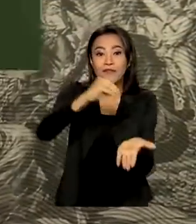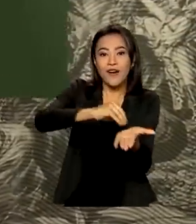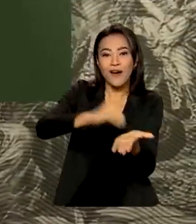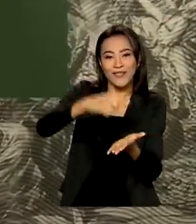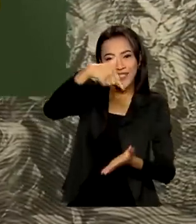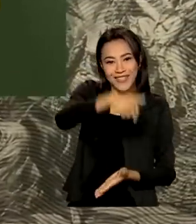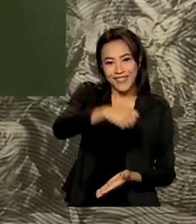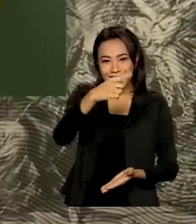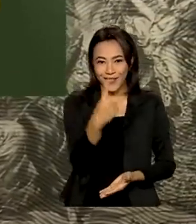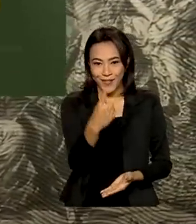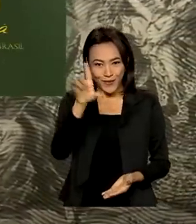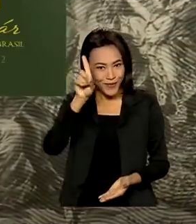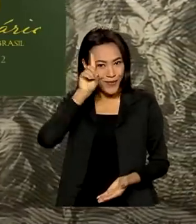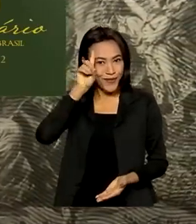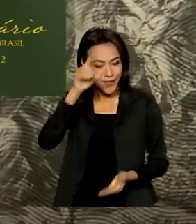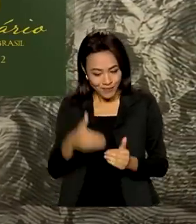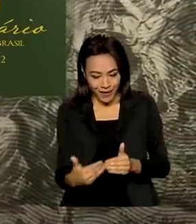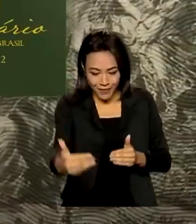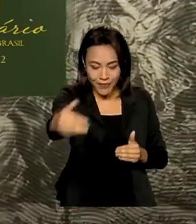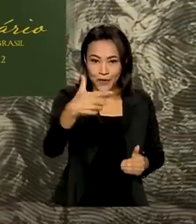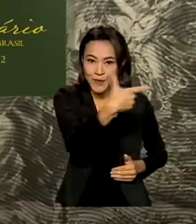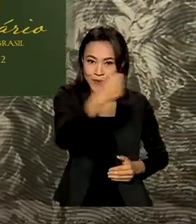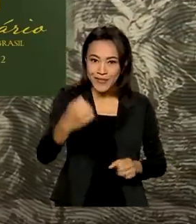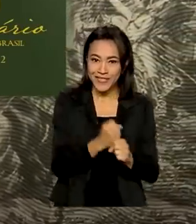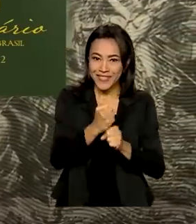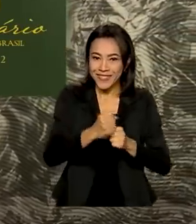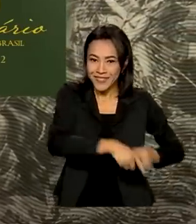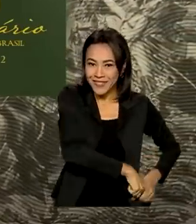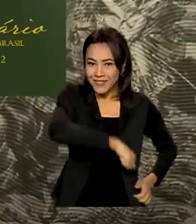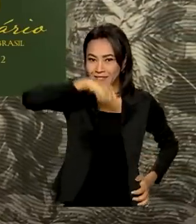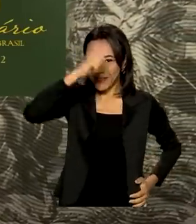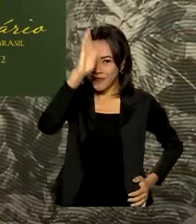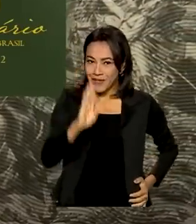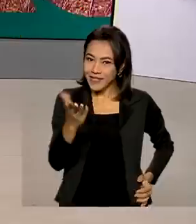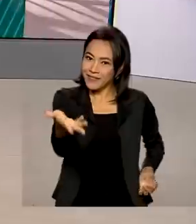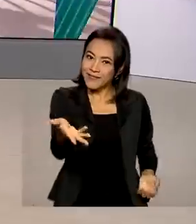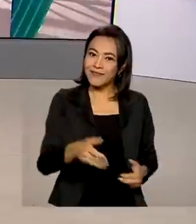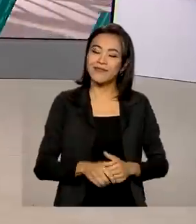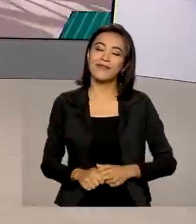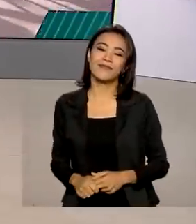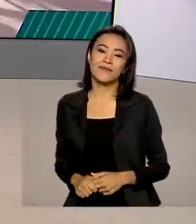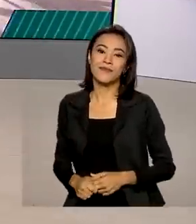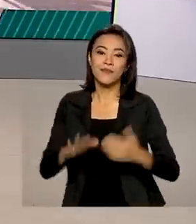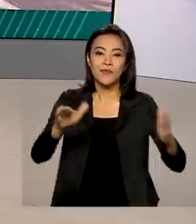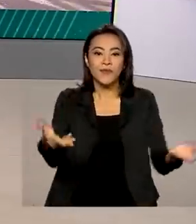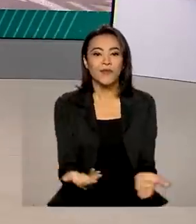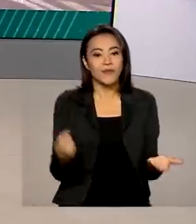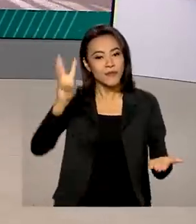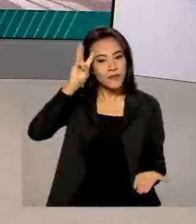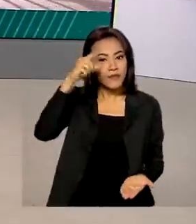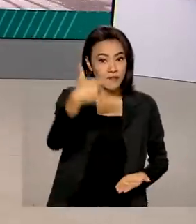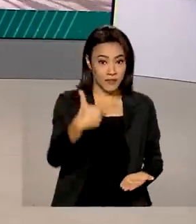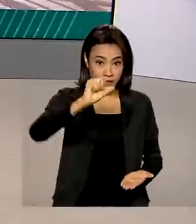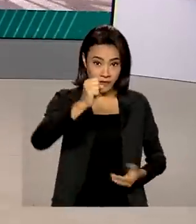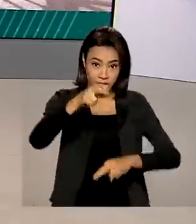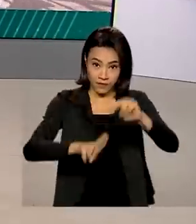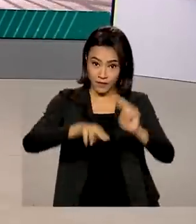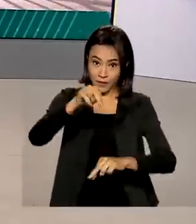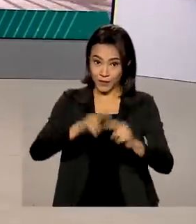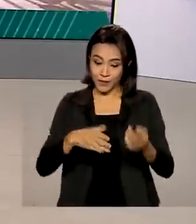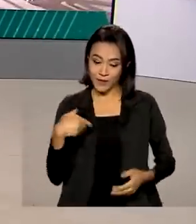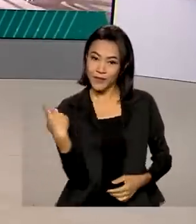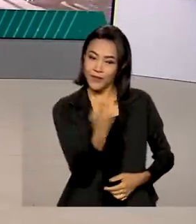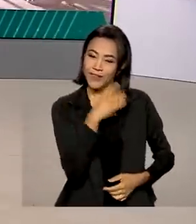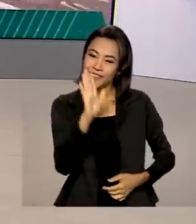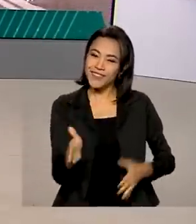71 dias para o bicentenário da independência do Brasil. Terça-feira, 28 de junho, o